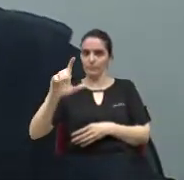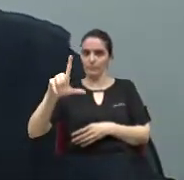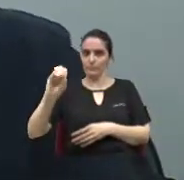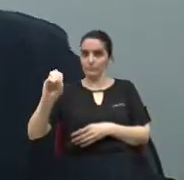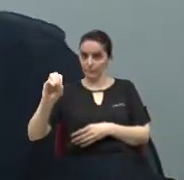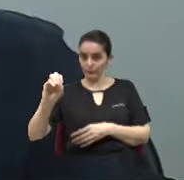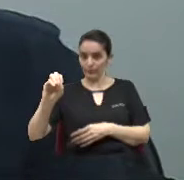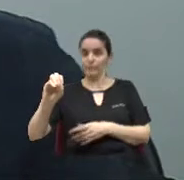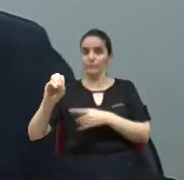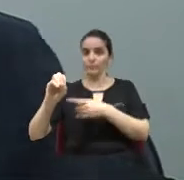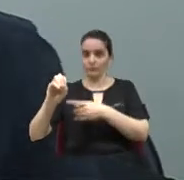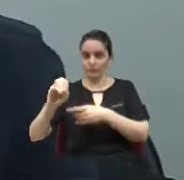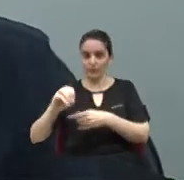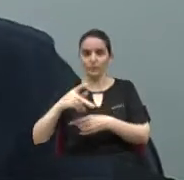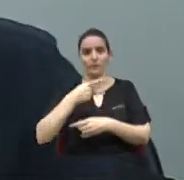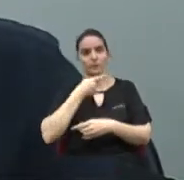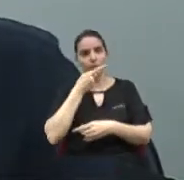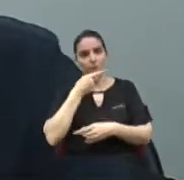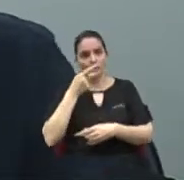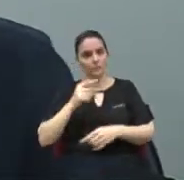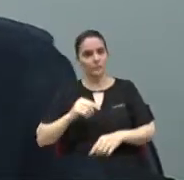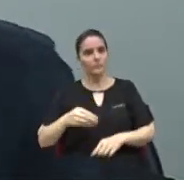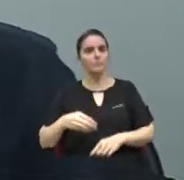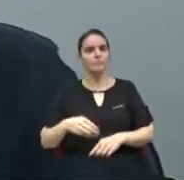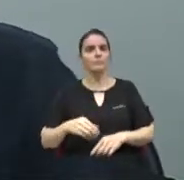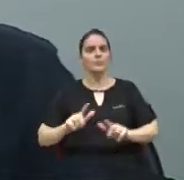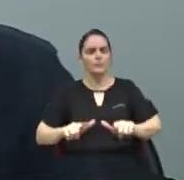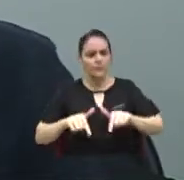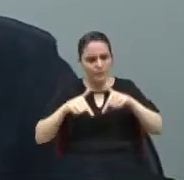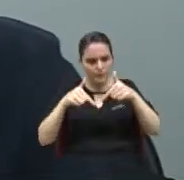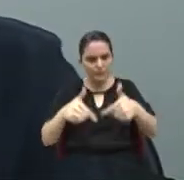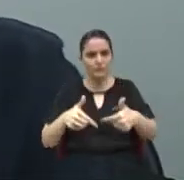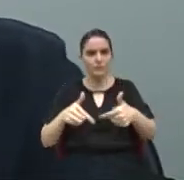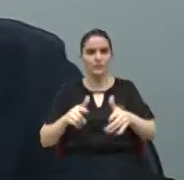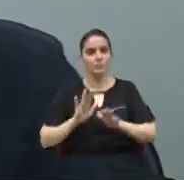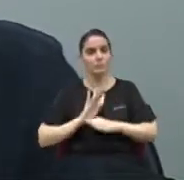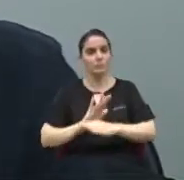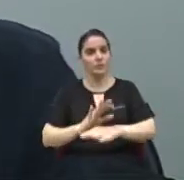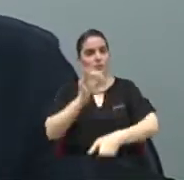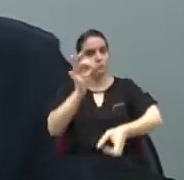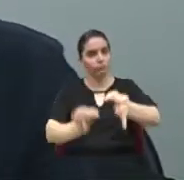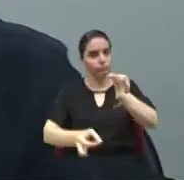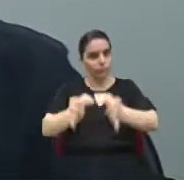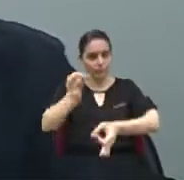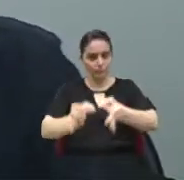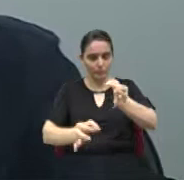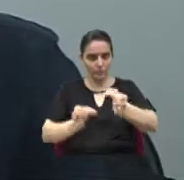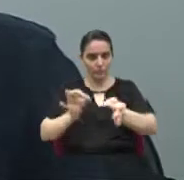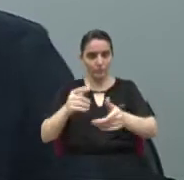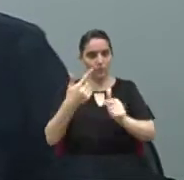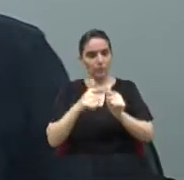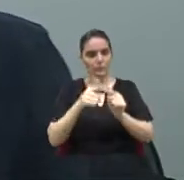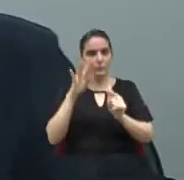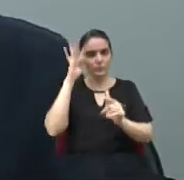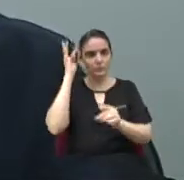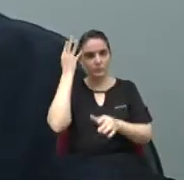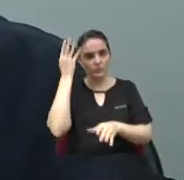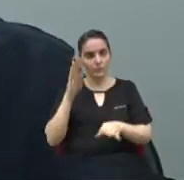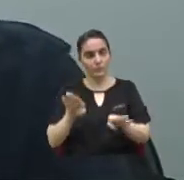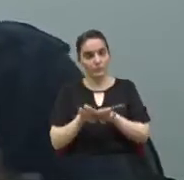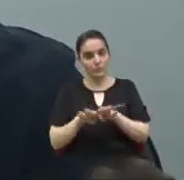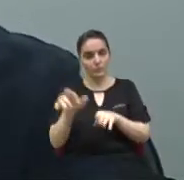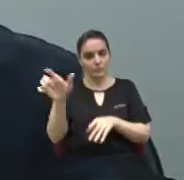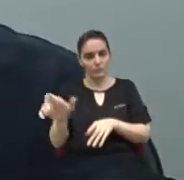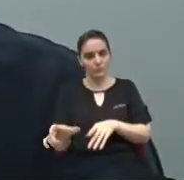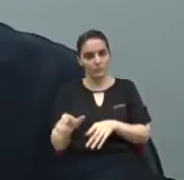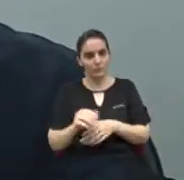mover todo o esforço da parte do judiciário para que a situação seja resolvida. O próprio doutor Barriquello falou